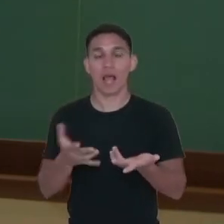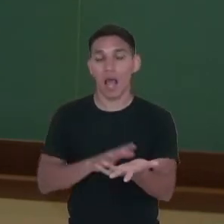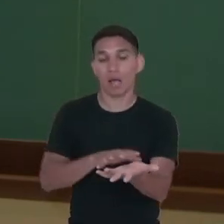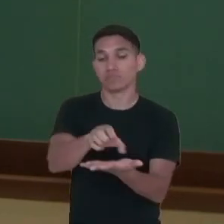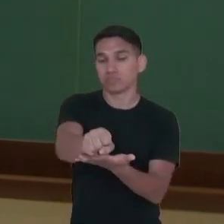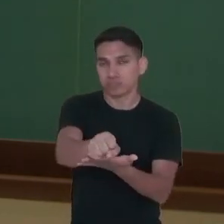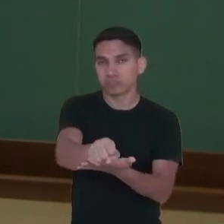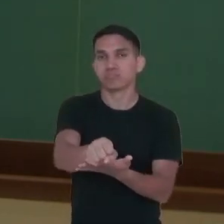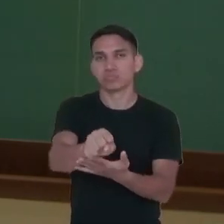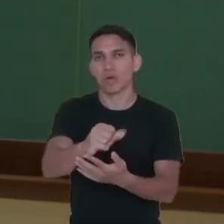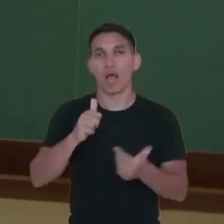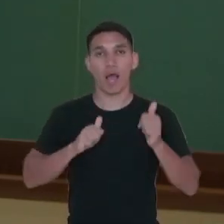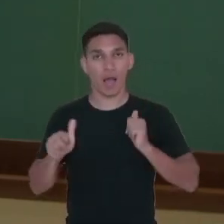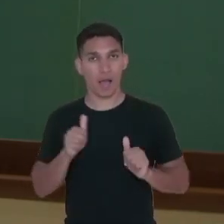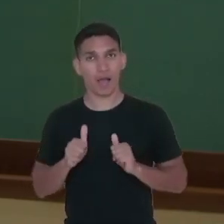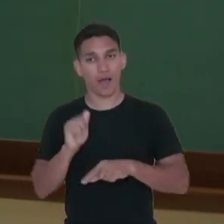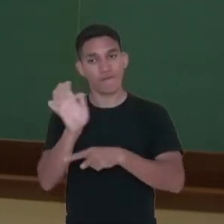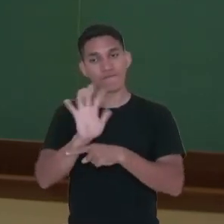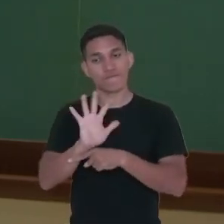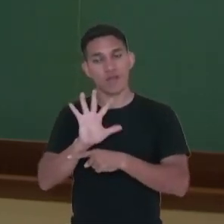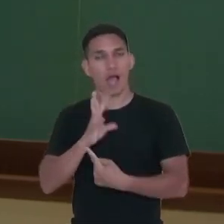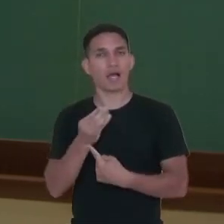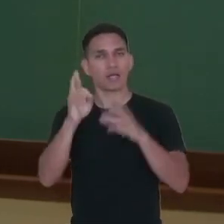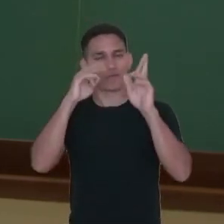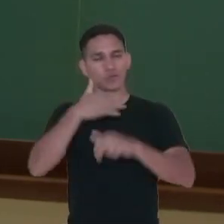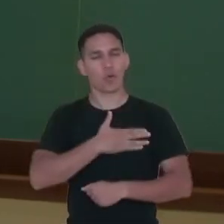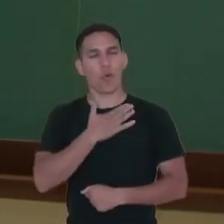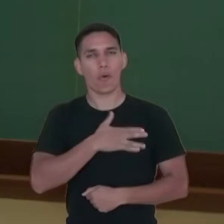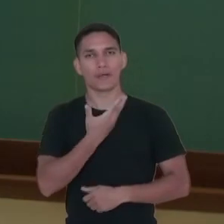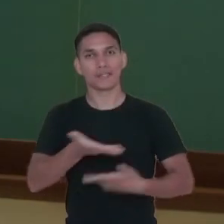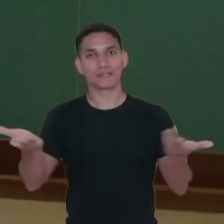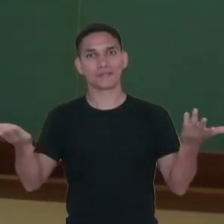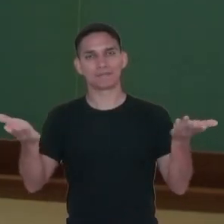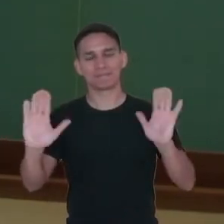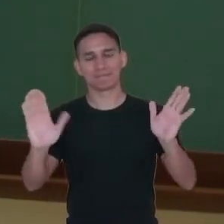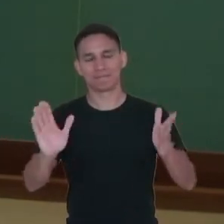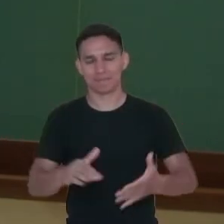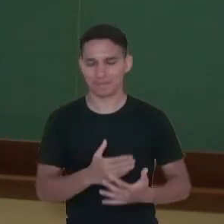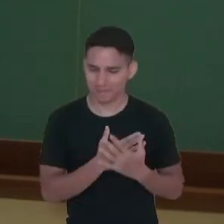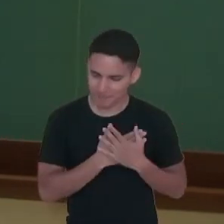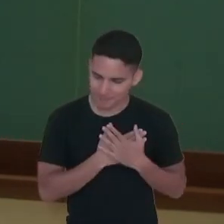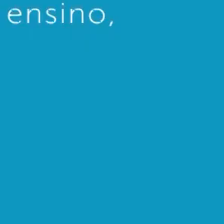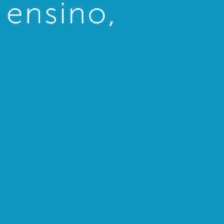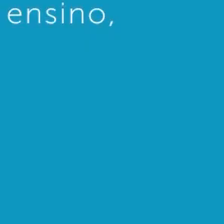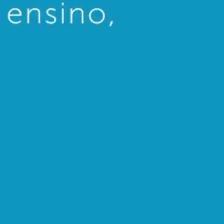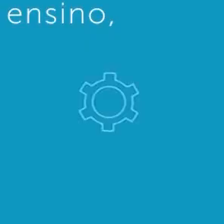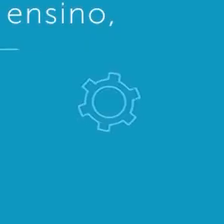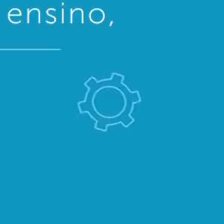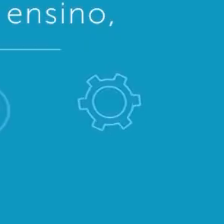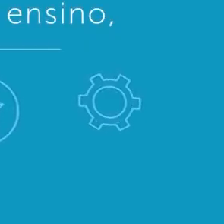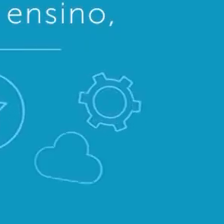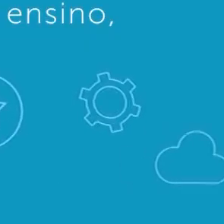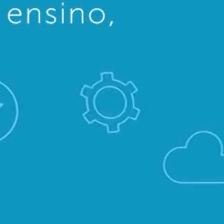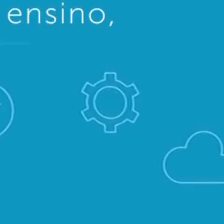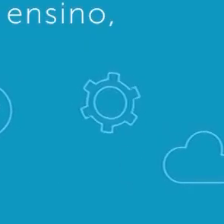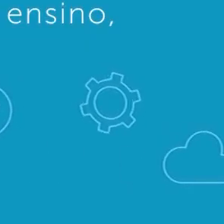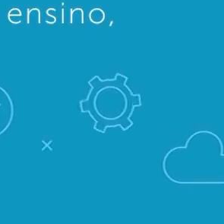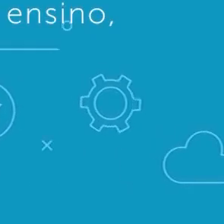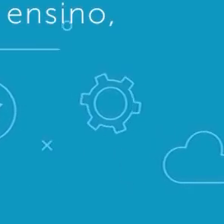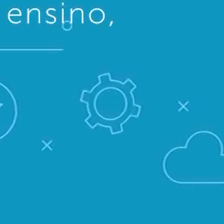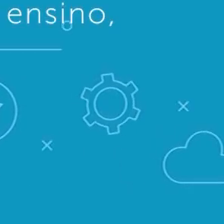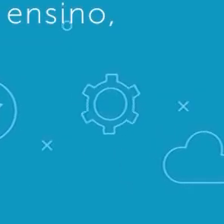instalações artísticas e videoarte. Eu espero que você tenha gostado e até breve. Tchau, tchau,